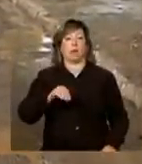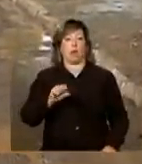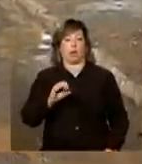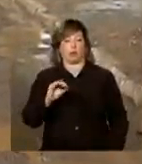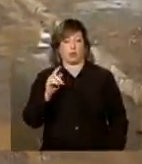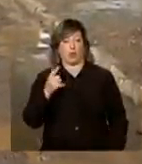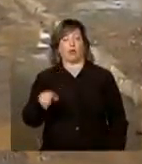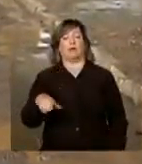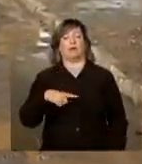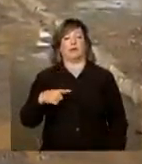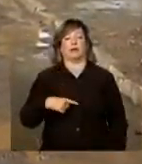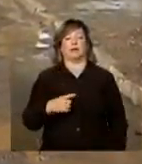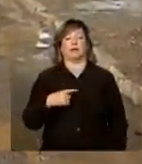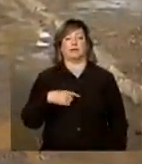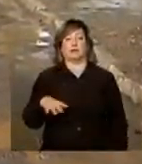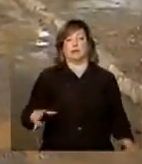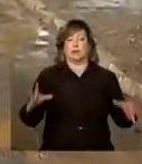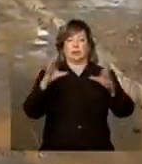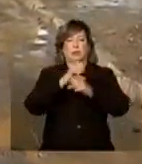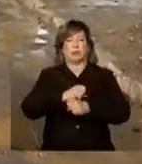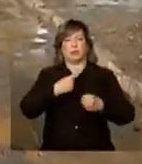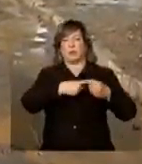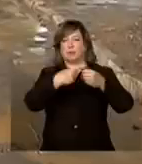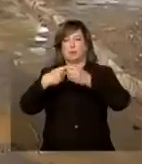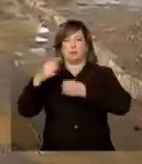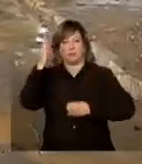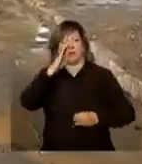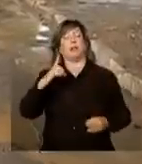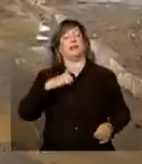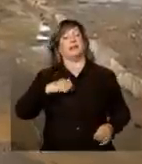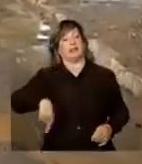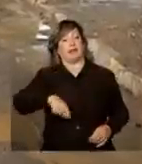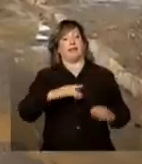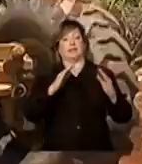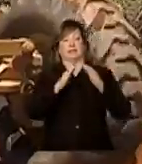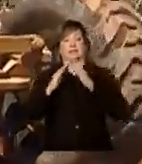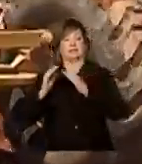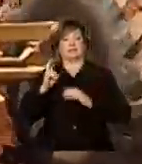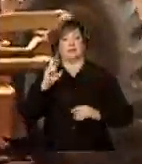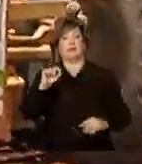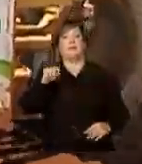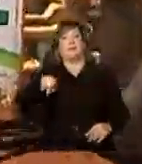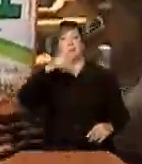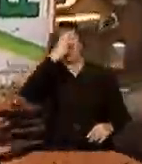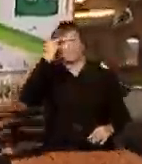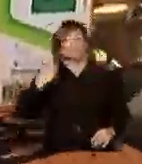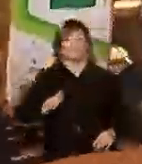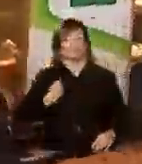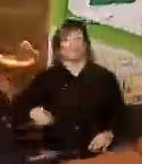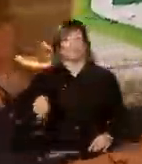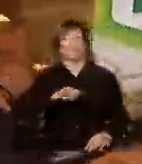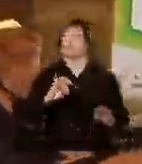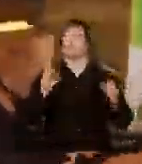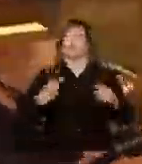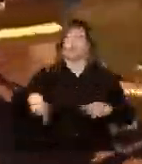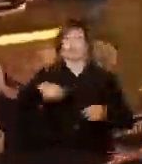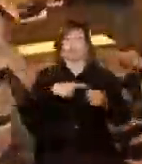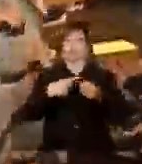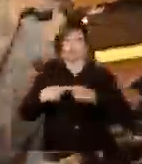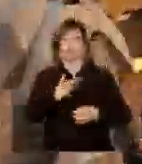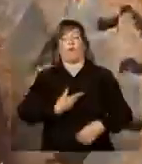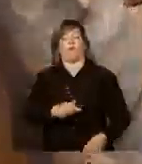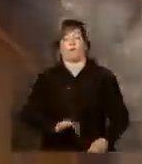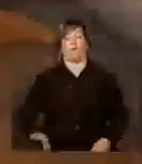.061 municípios brasileiros que tem até 50 mil habitantes. Todas essas cidades receberam do governo